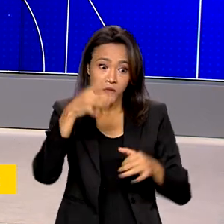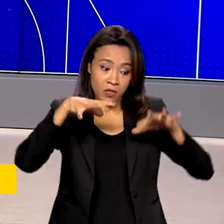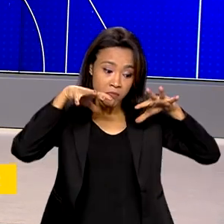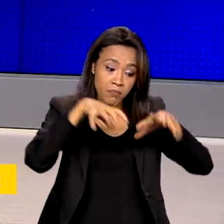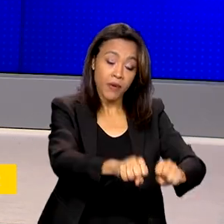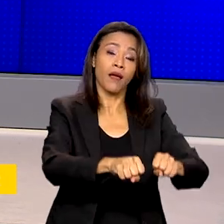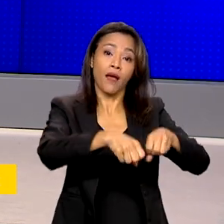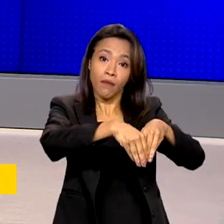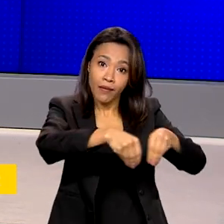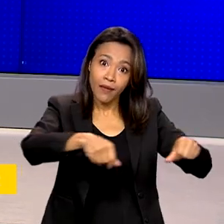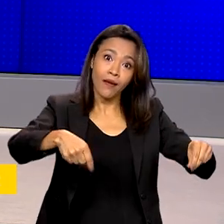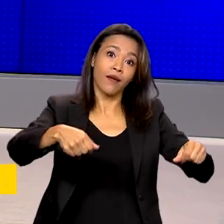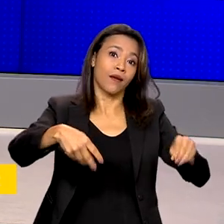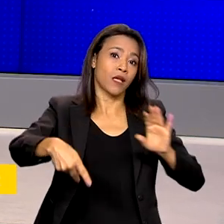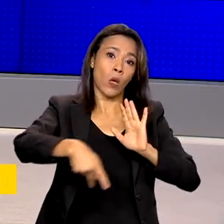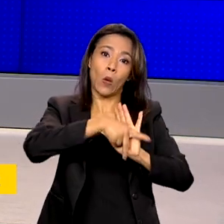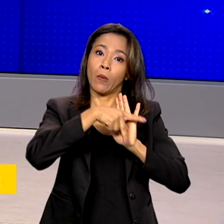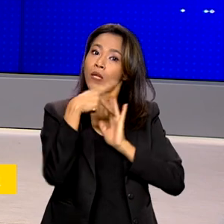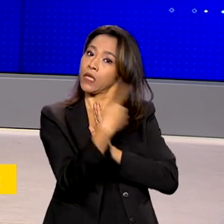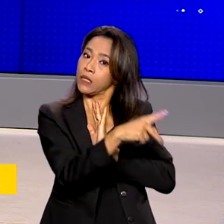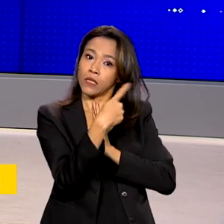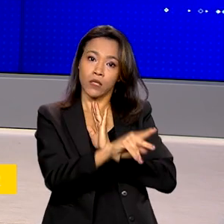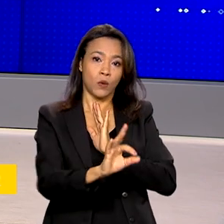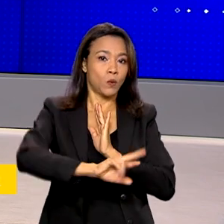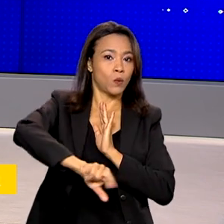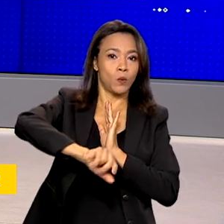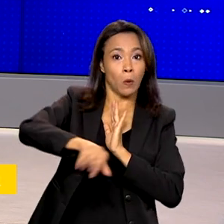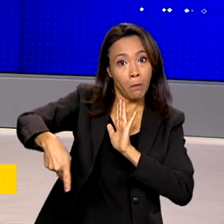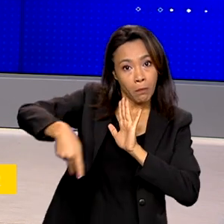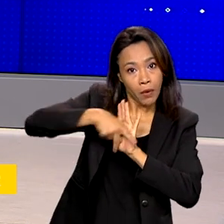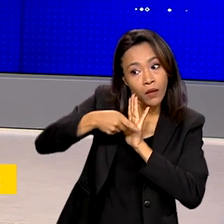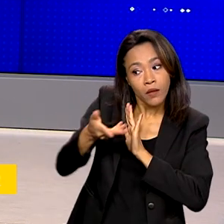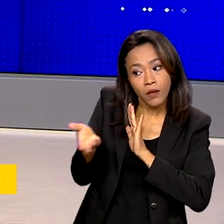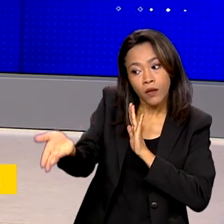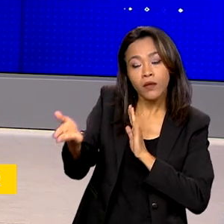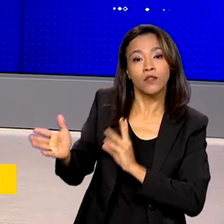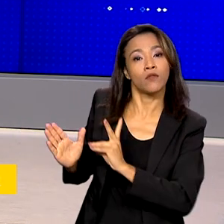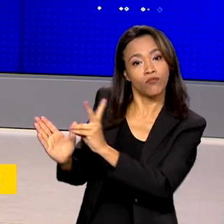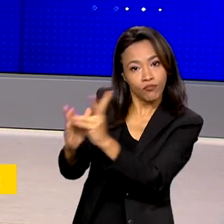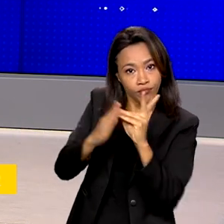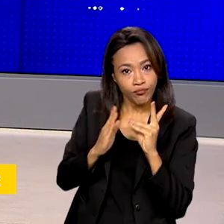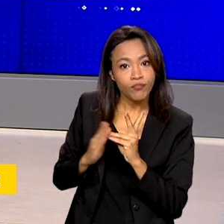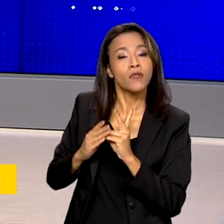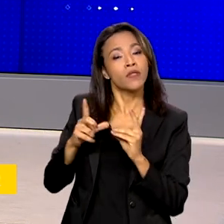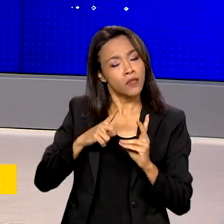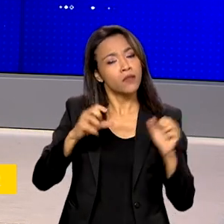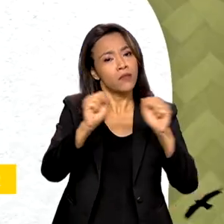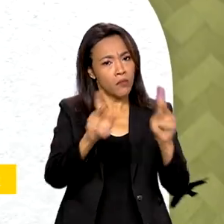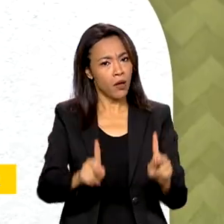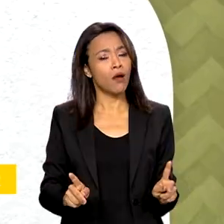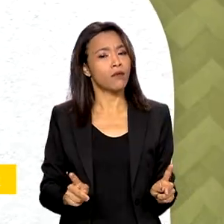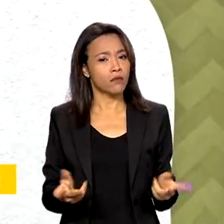ilegalmente a terra indígena Alto Rio Guamá, no Pará. A operação tem sido pacífica.